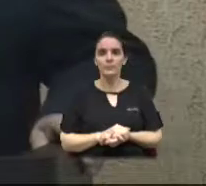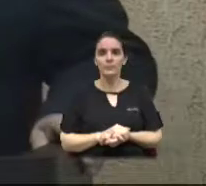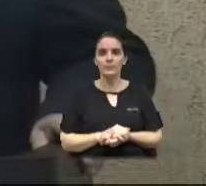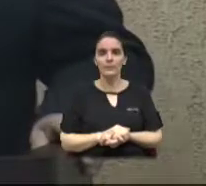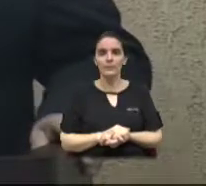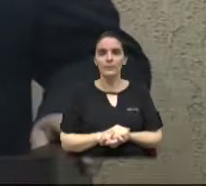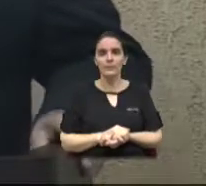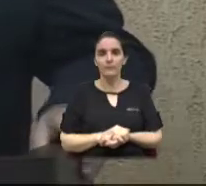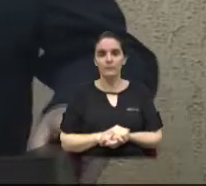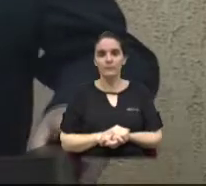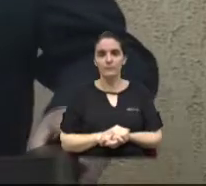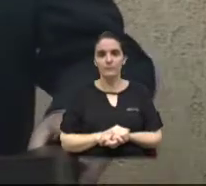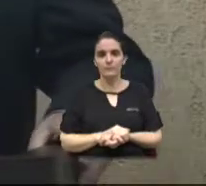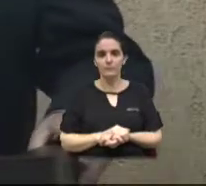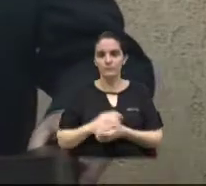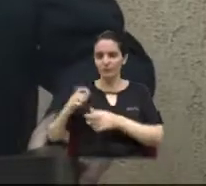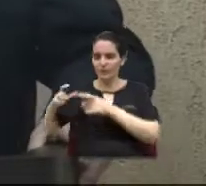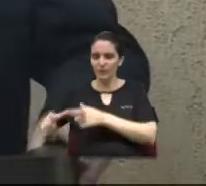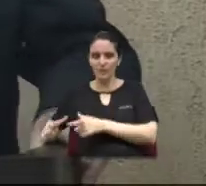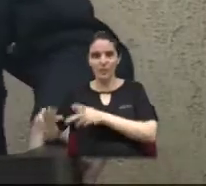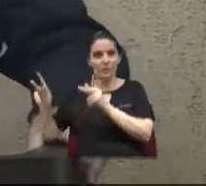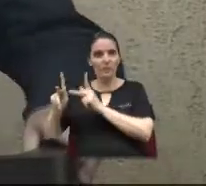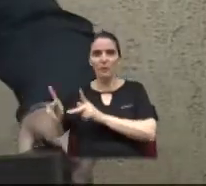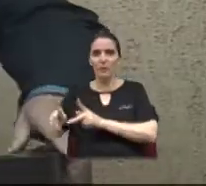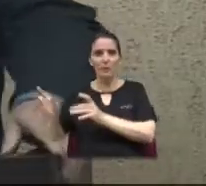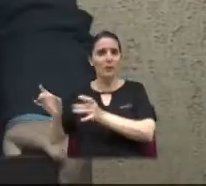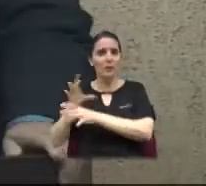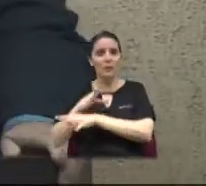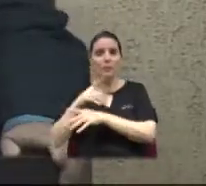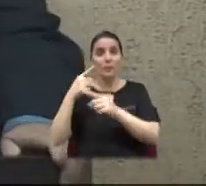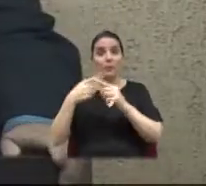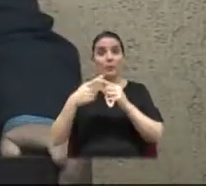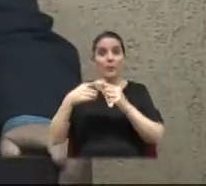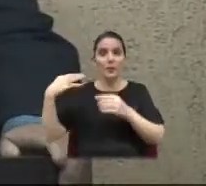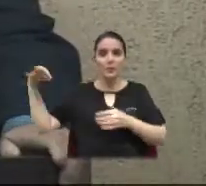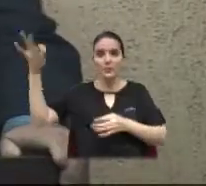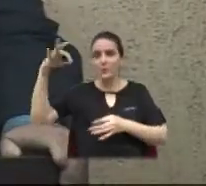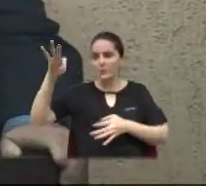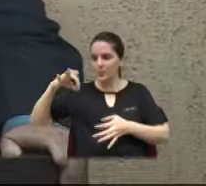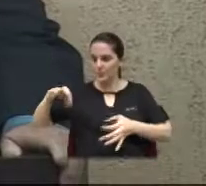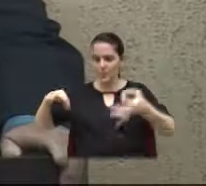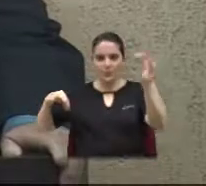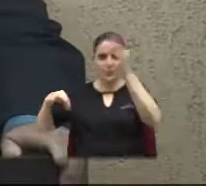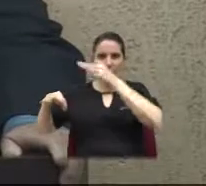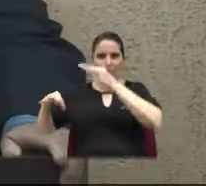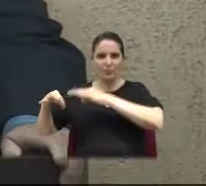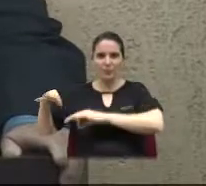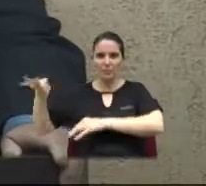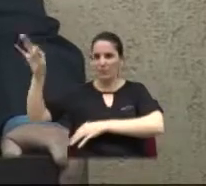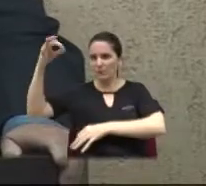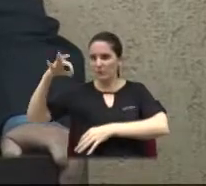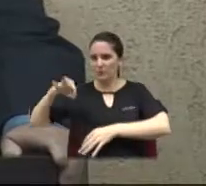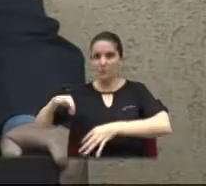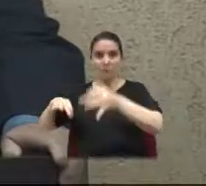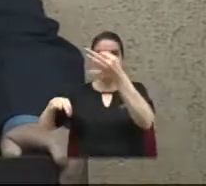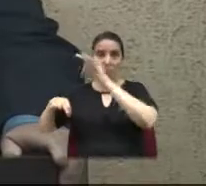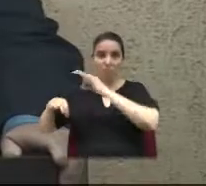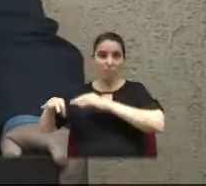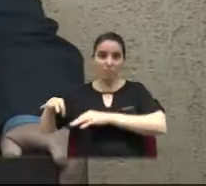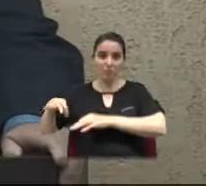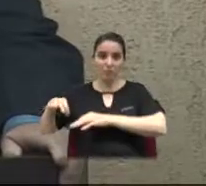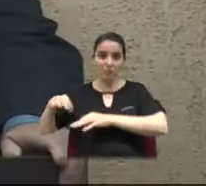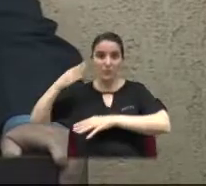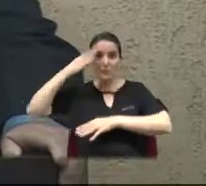e com a invasão de moscas, principalmente pela porquice do proprietário